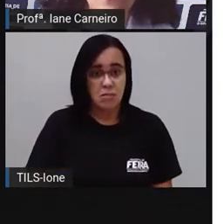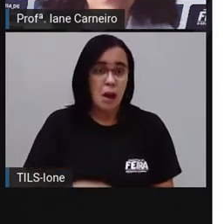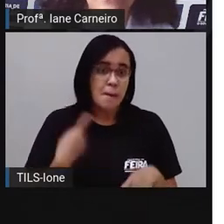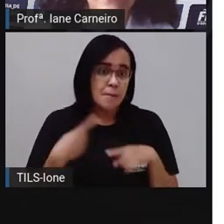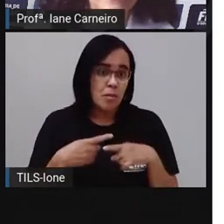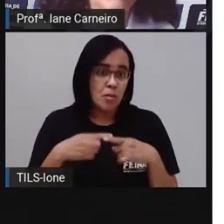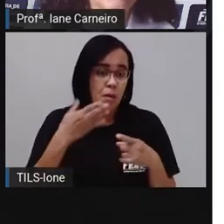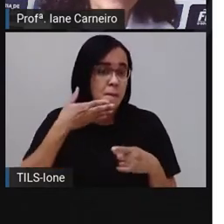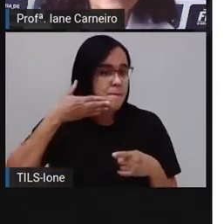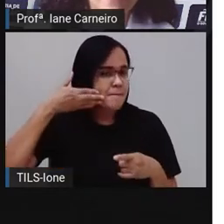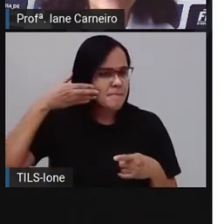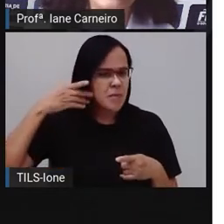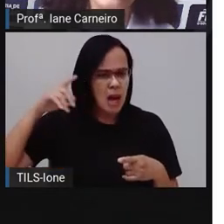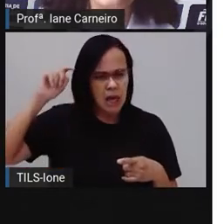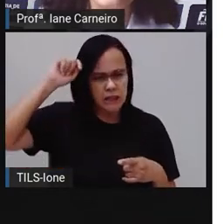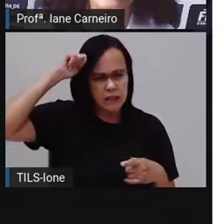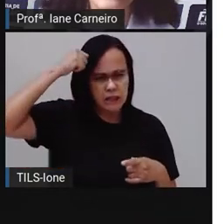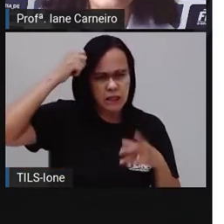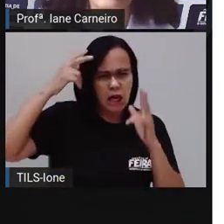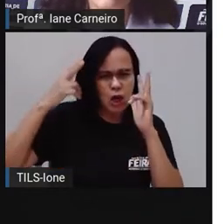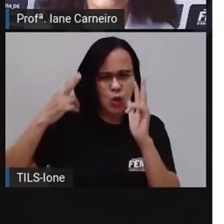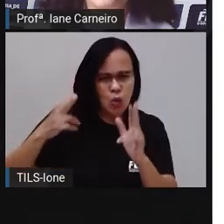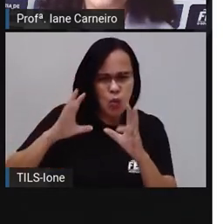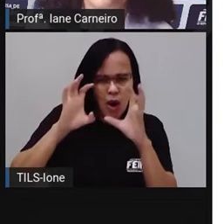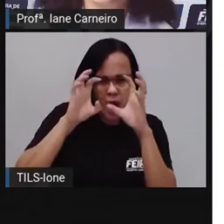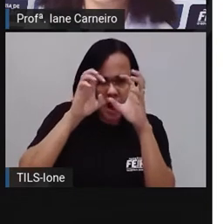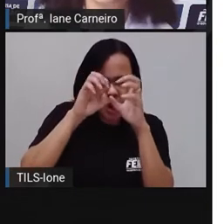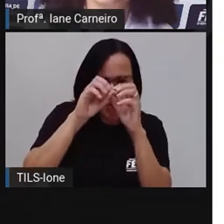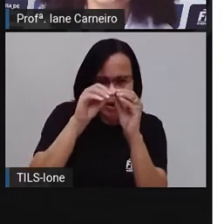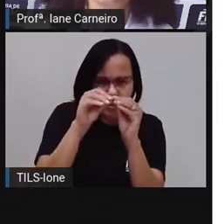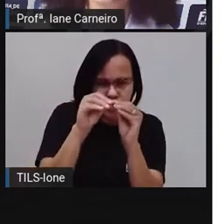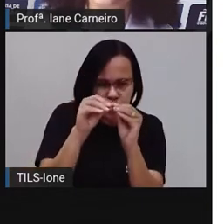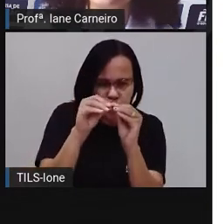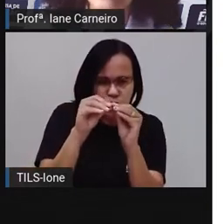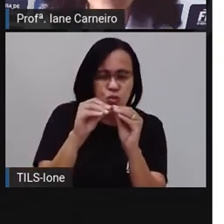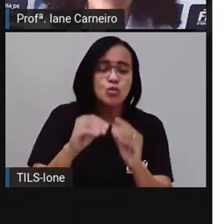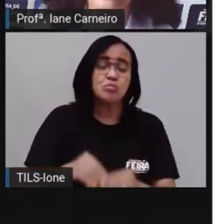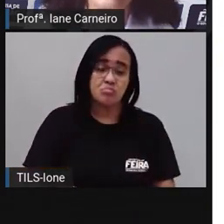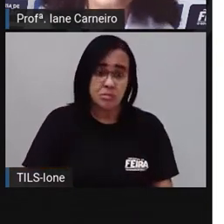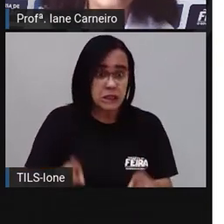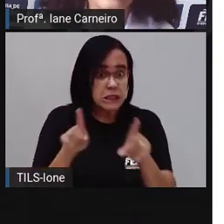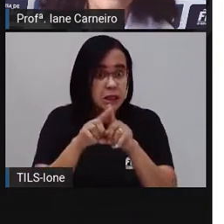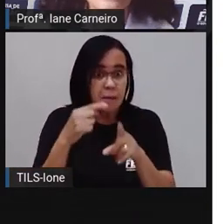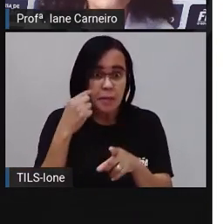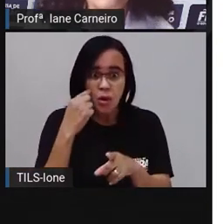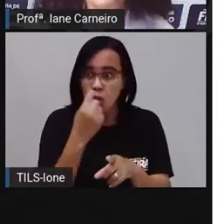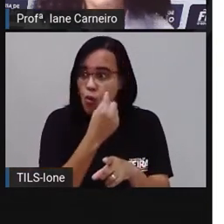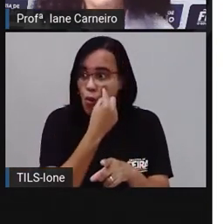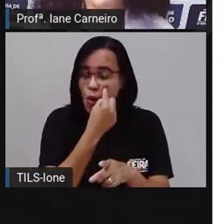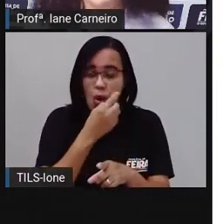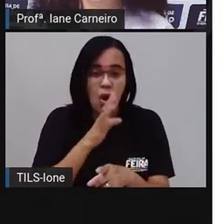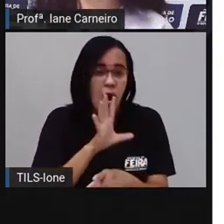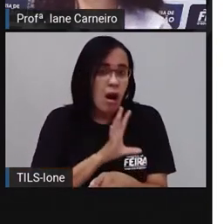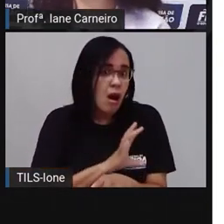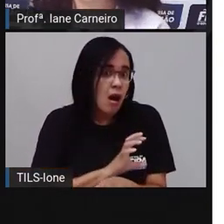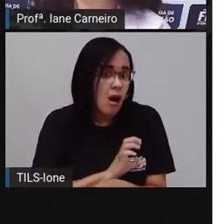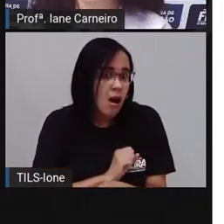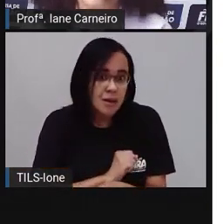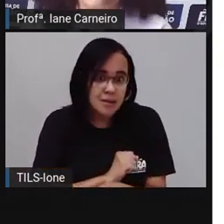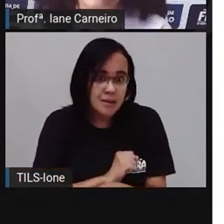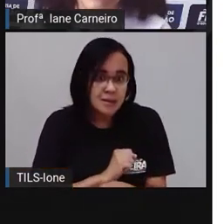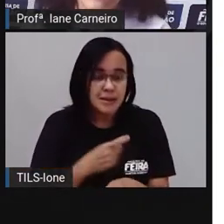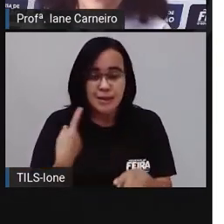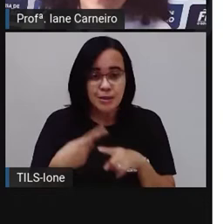a noite. Dizem ainda que ele também se apaixonou pelos olhos dela, que eram pretinhos, como duas